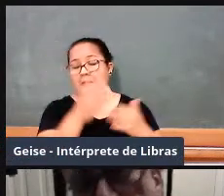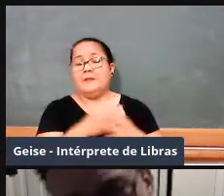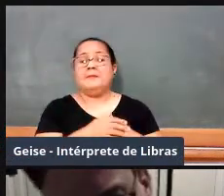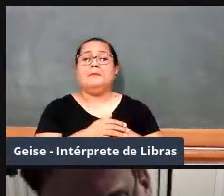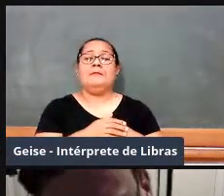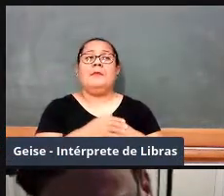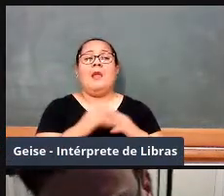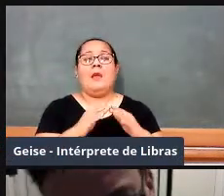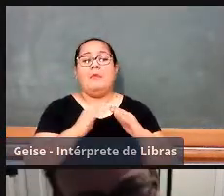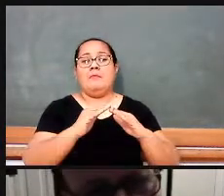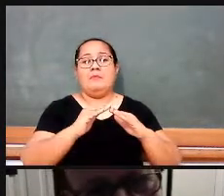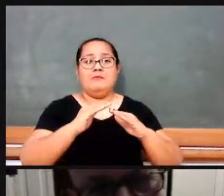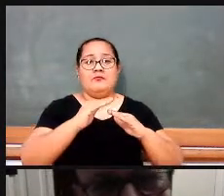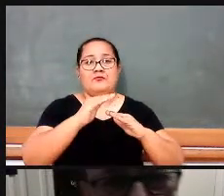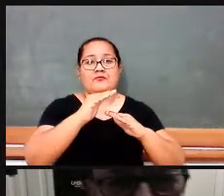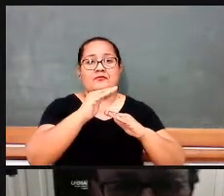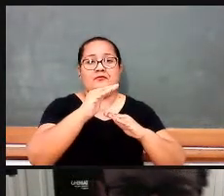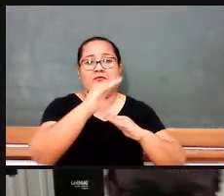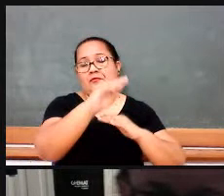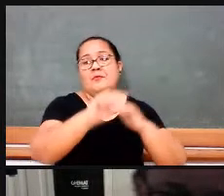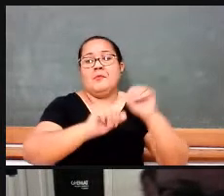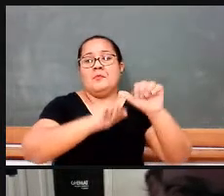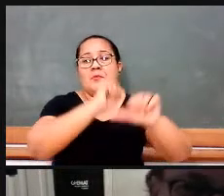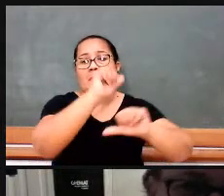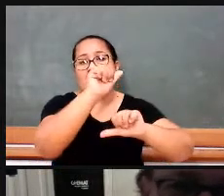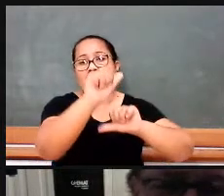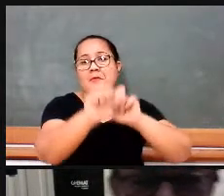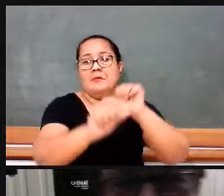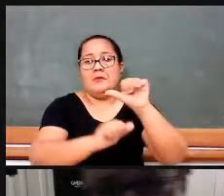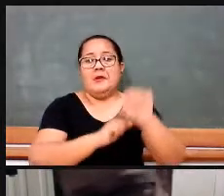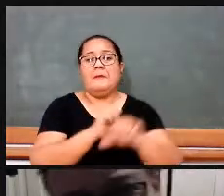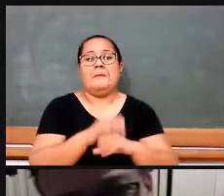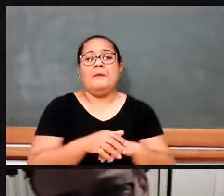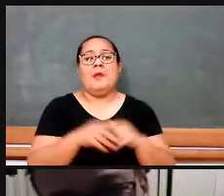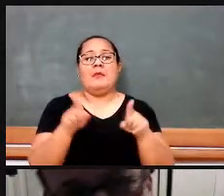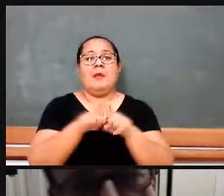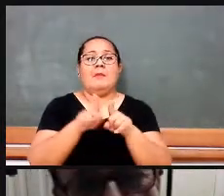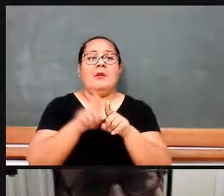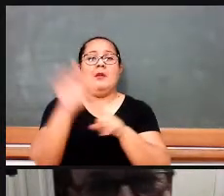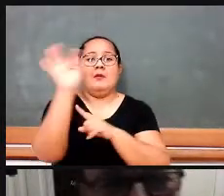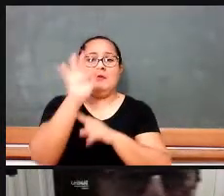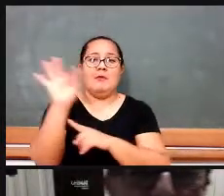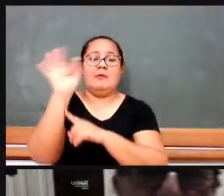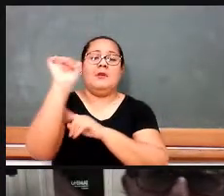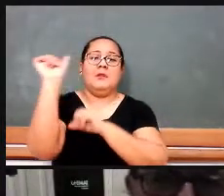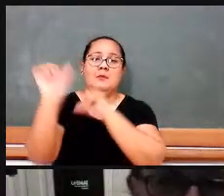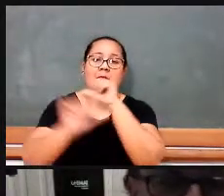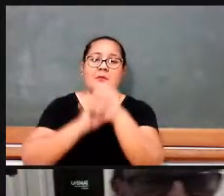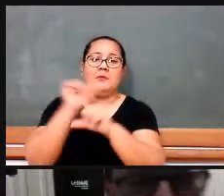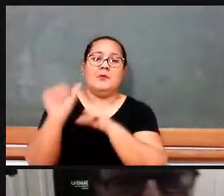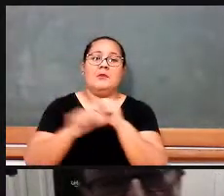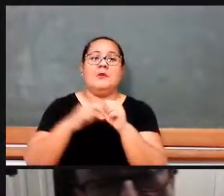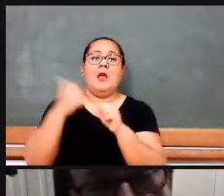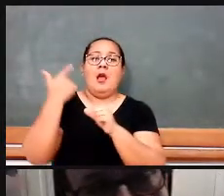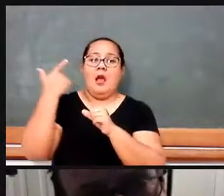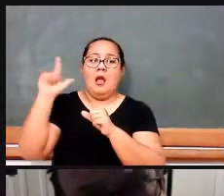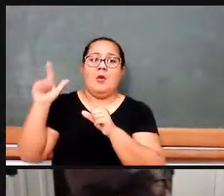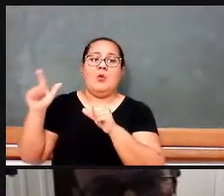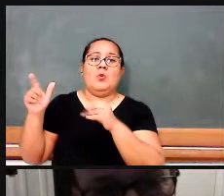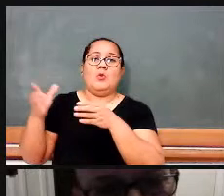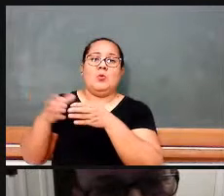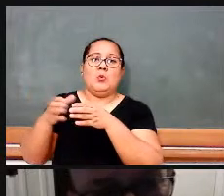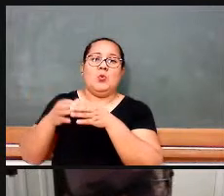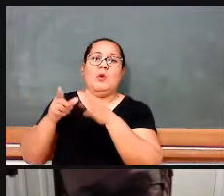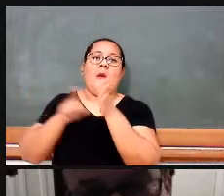e depois isso foi se transmudando e tal, aí entraram os acadêmicos, isso mudou, aí veio a consultoria do César Col, do